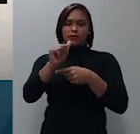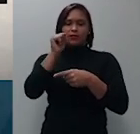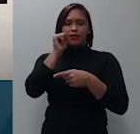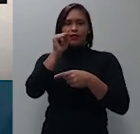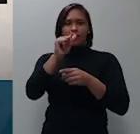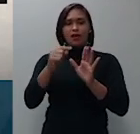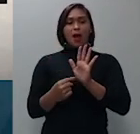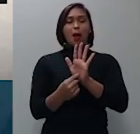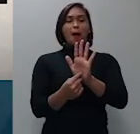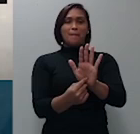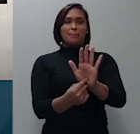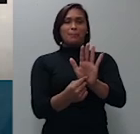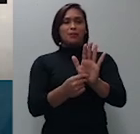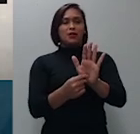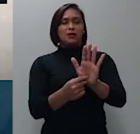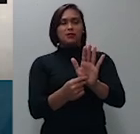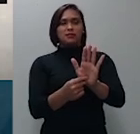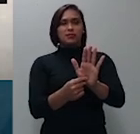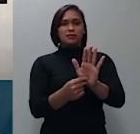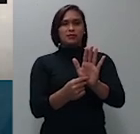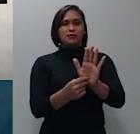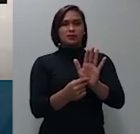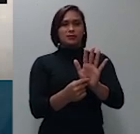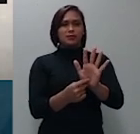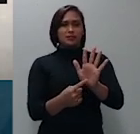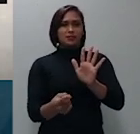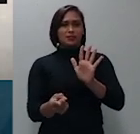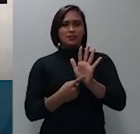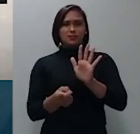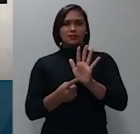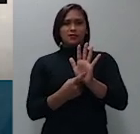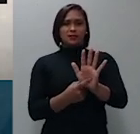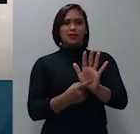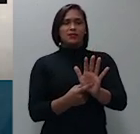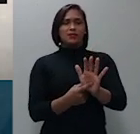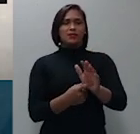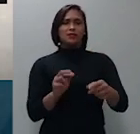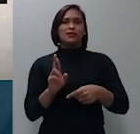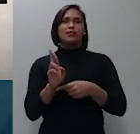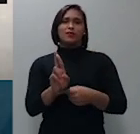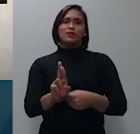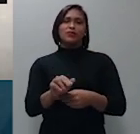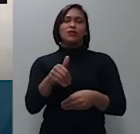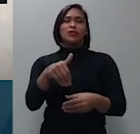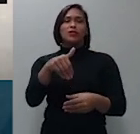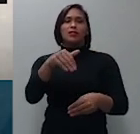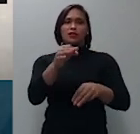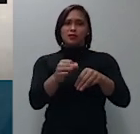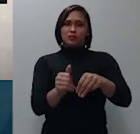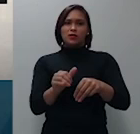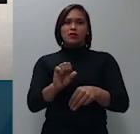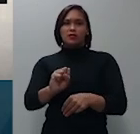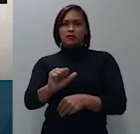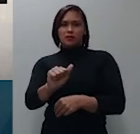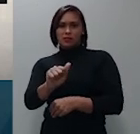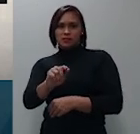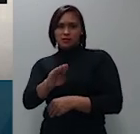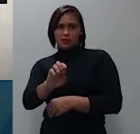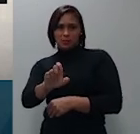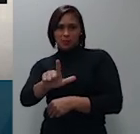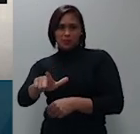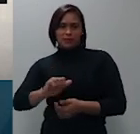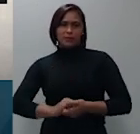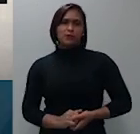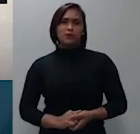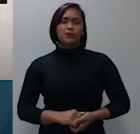pela eminente relatoria da ministra Isabel nos termos do